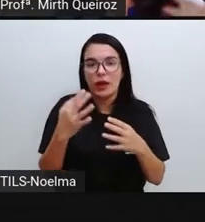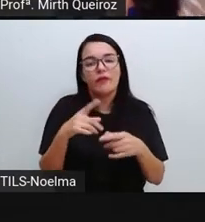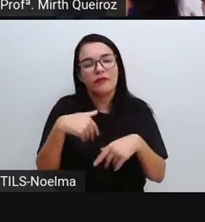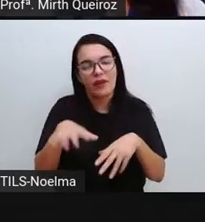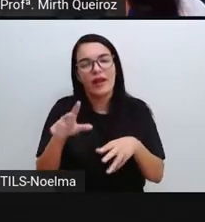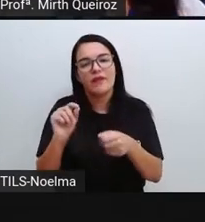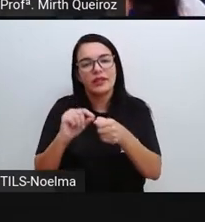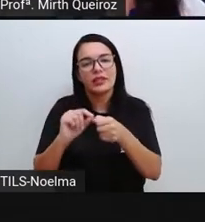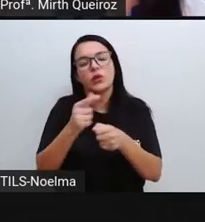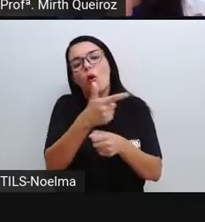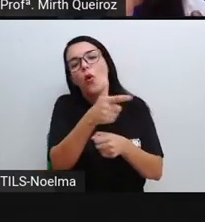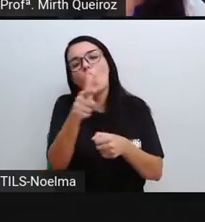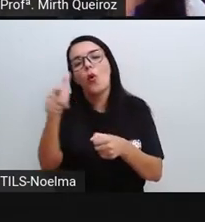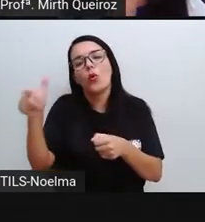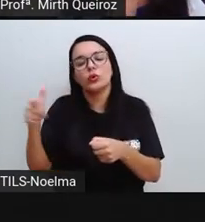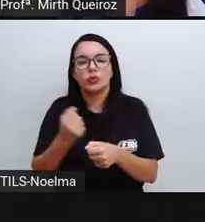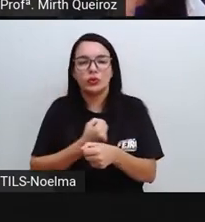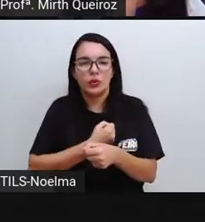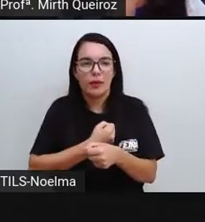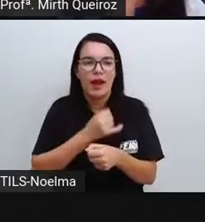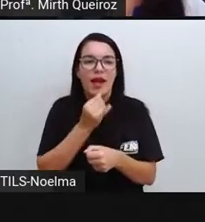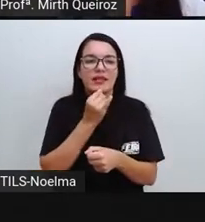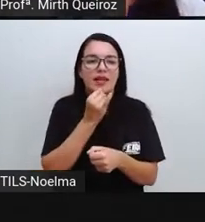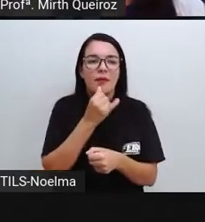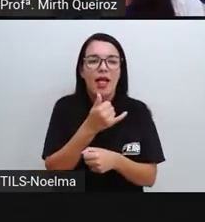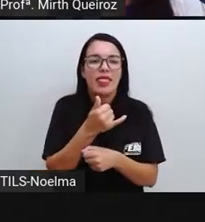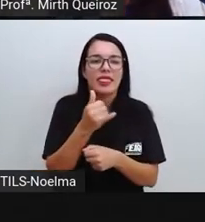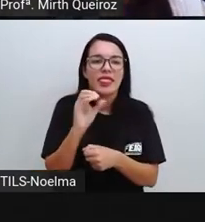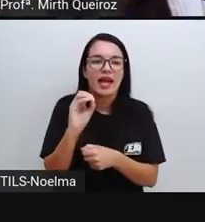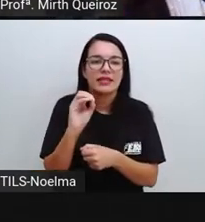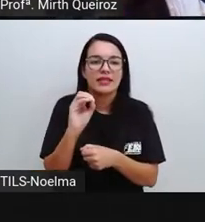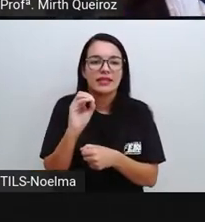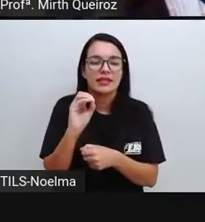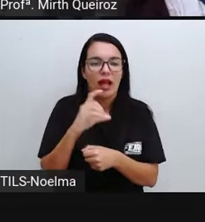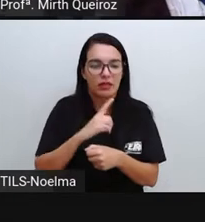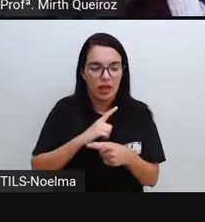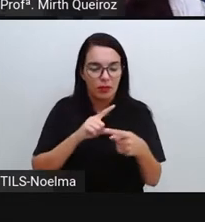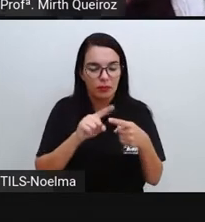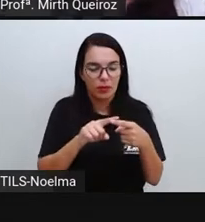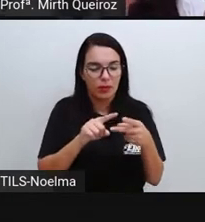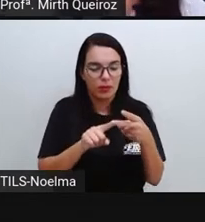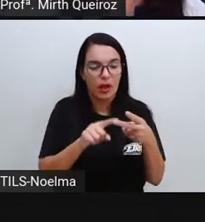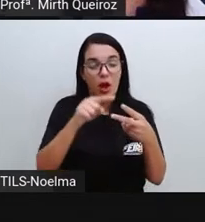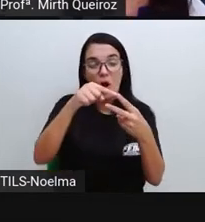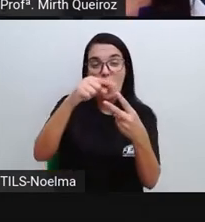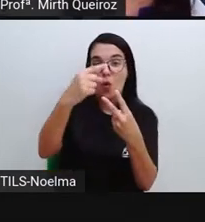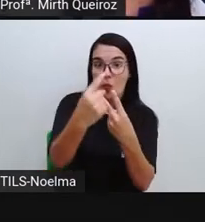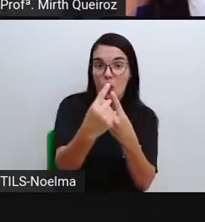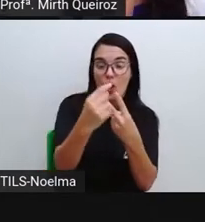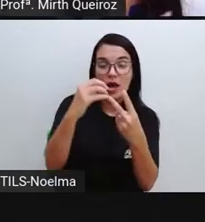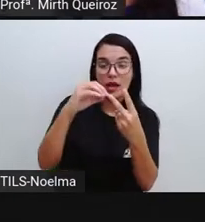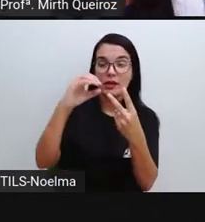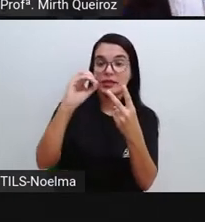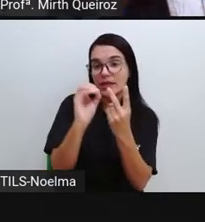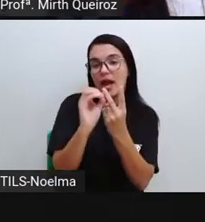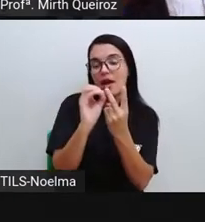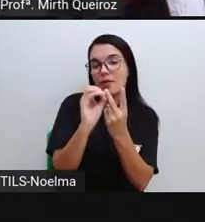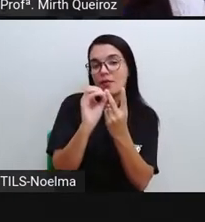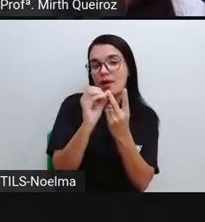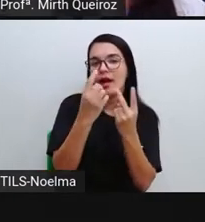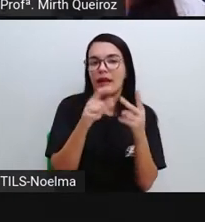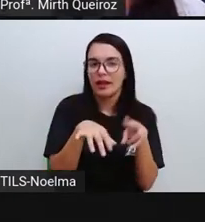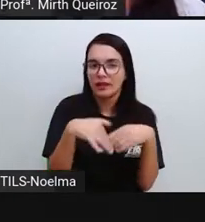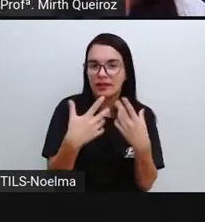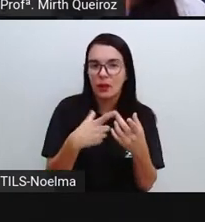outros números. Por exemplo, dez. Nós utilizamos dois algarismos. Que é o algarismo um e o algarismo